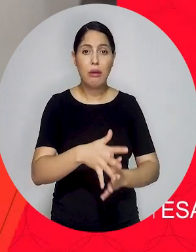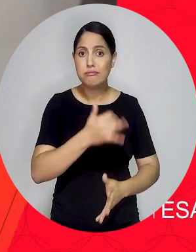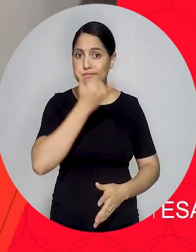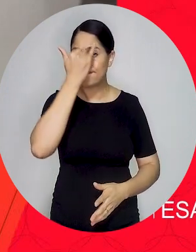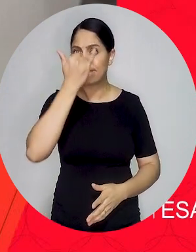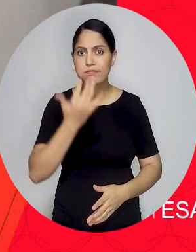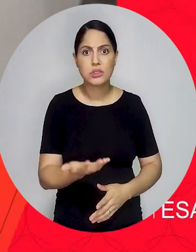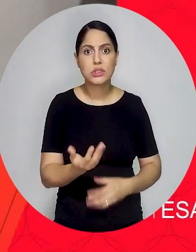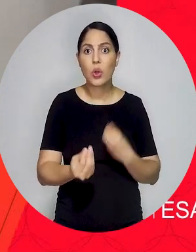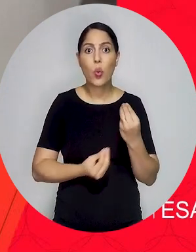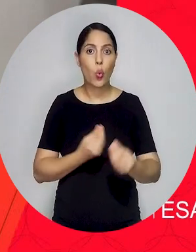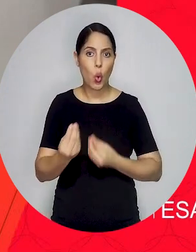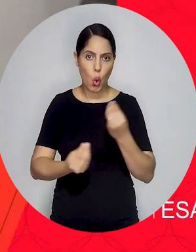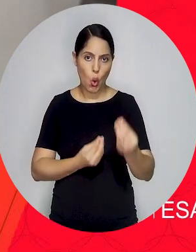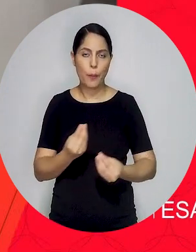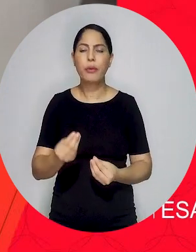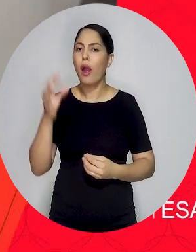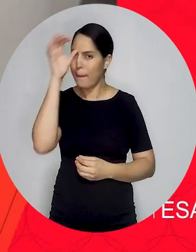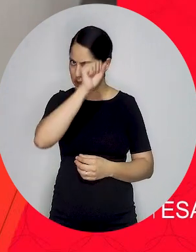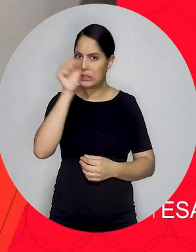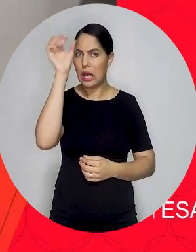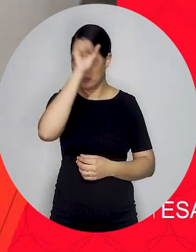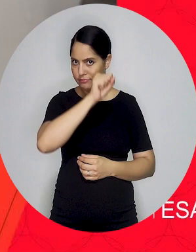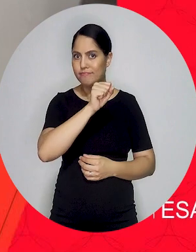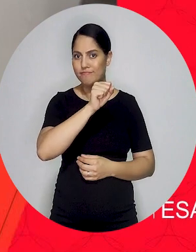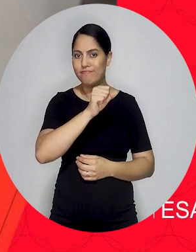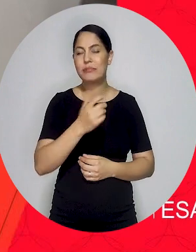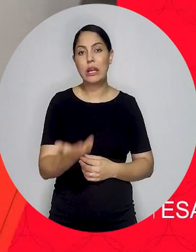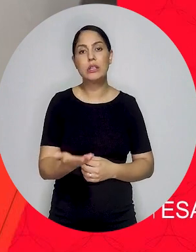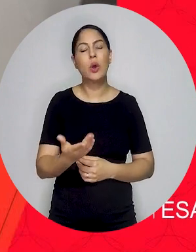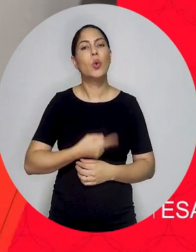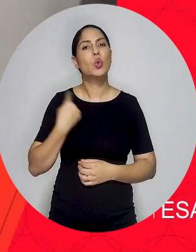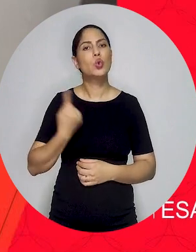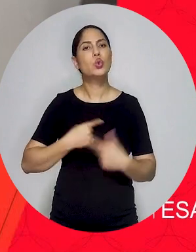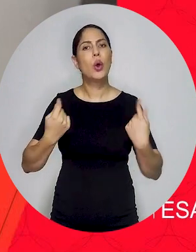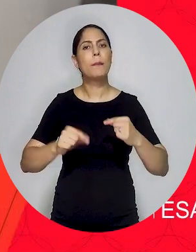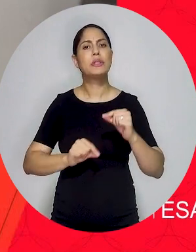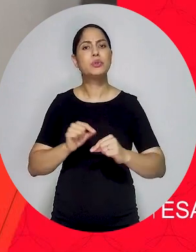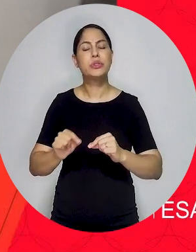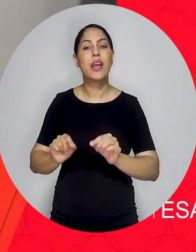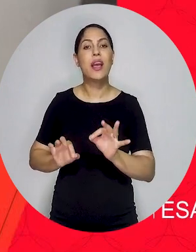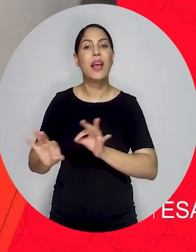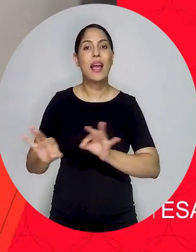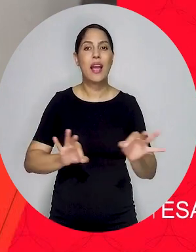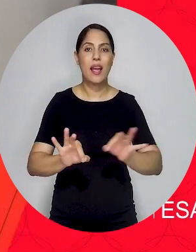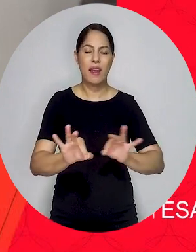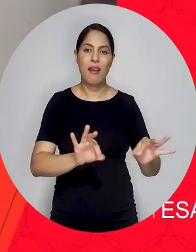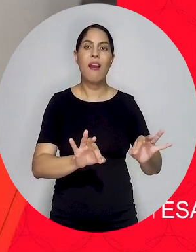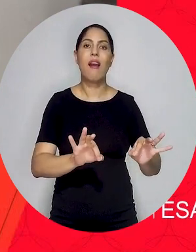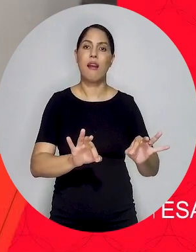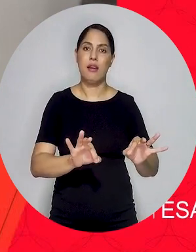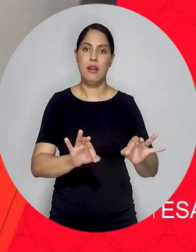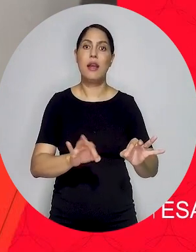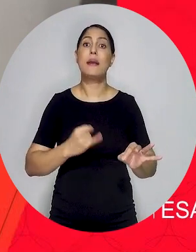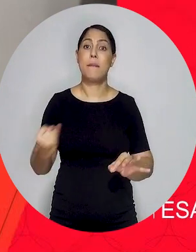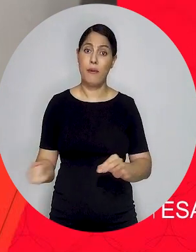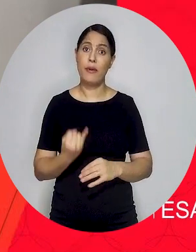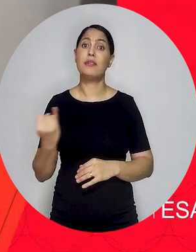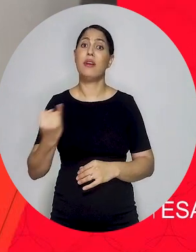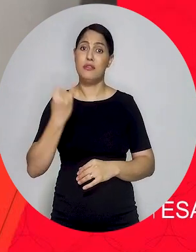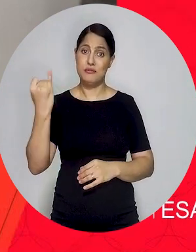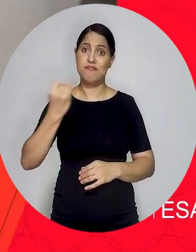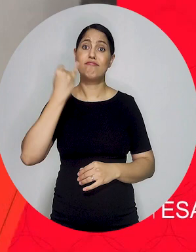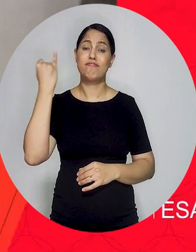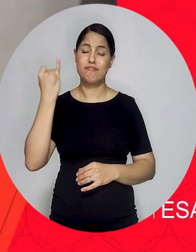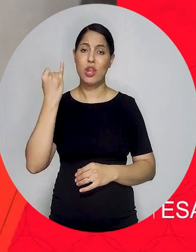novo marco fático, a cada novo desastre, trabalhar em cima desses aprendizados anteriores e organizar de uma forma